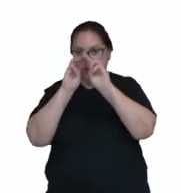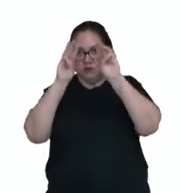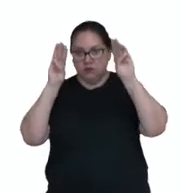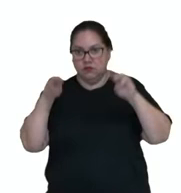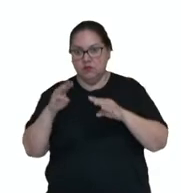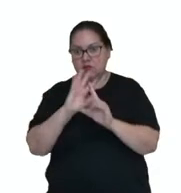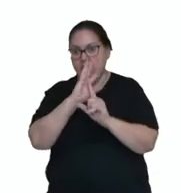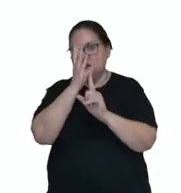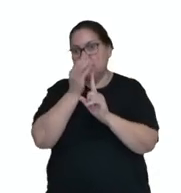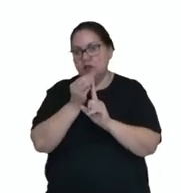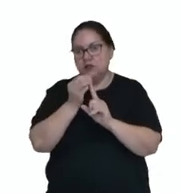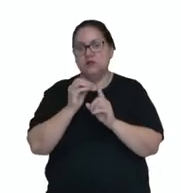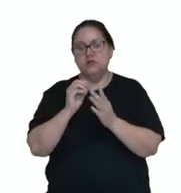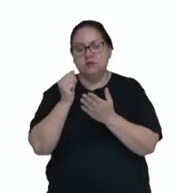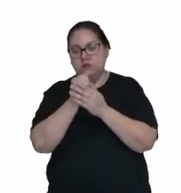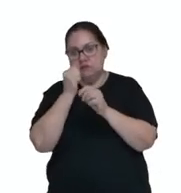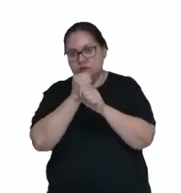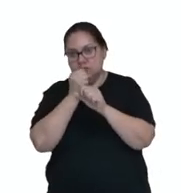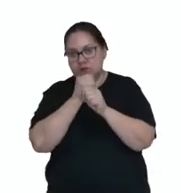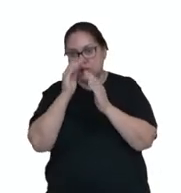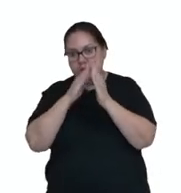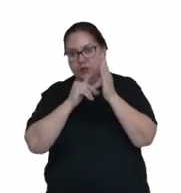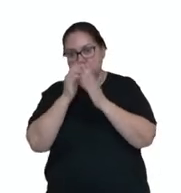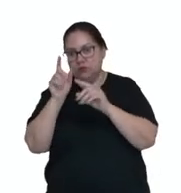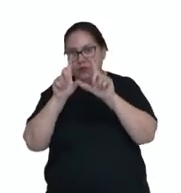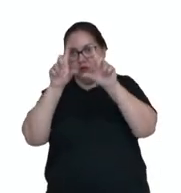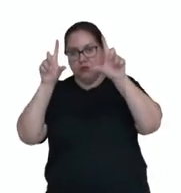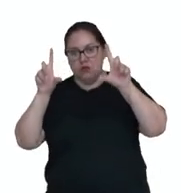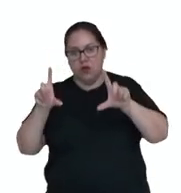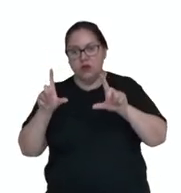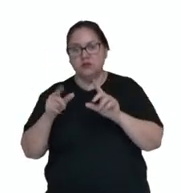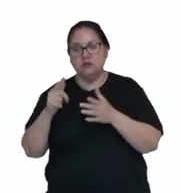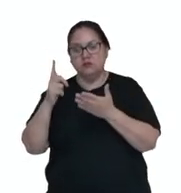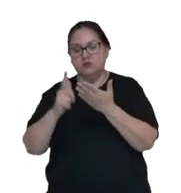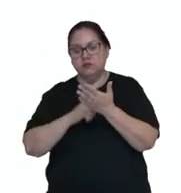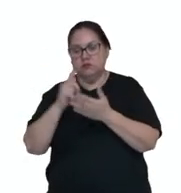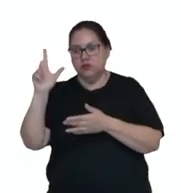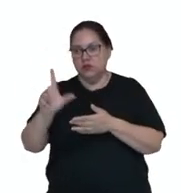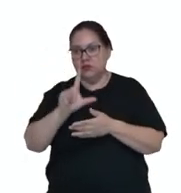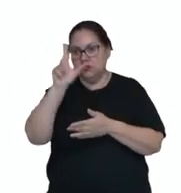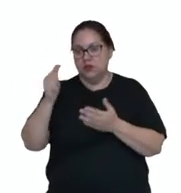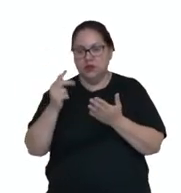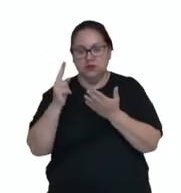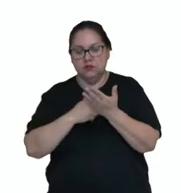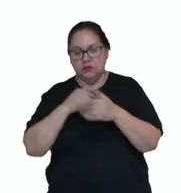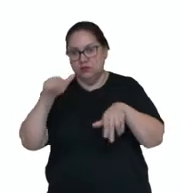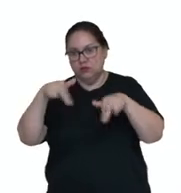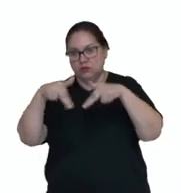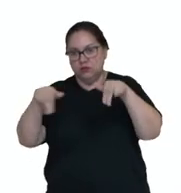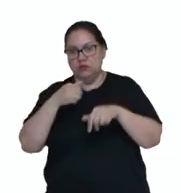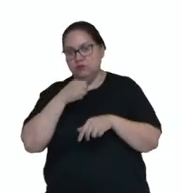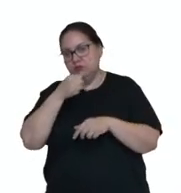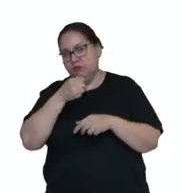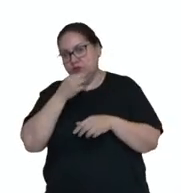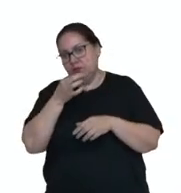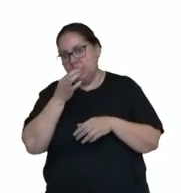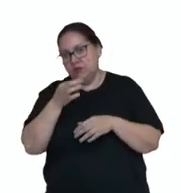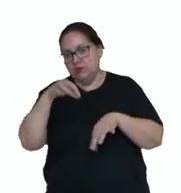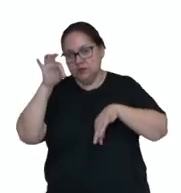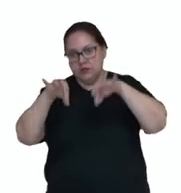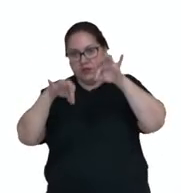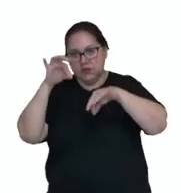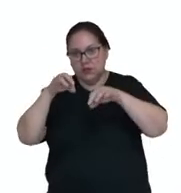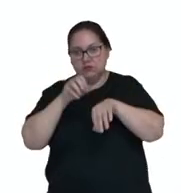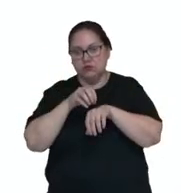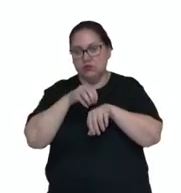das artes, artesanato, pintura, quadros, literária, que são romances, novelas, contos, teatral,